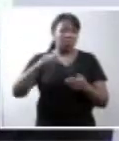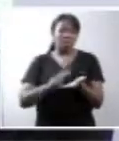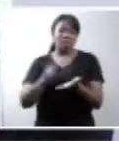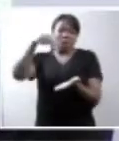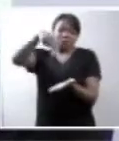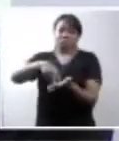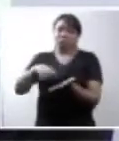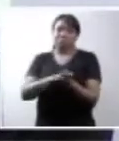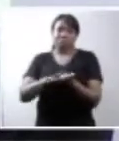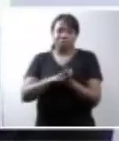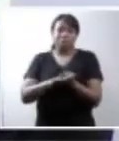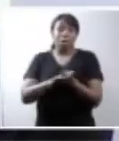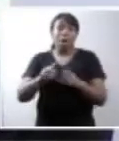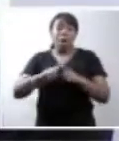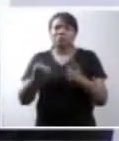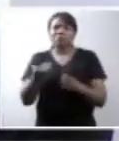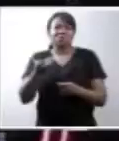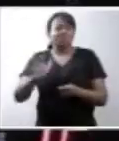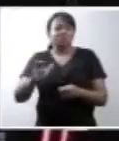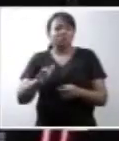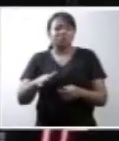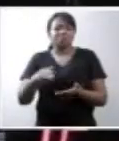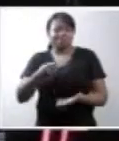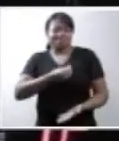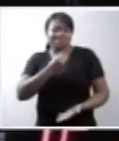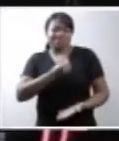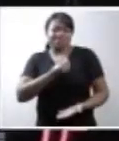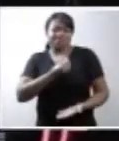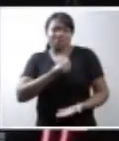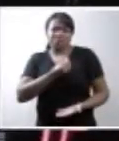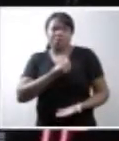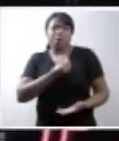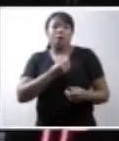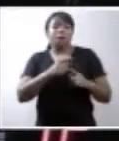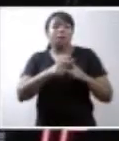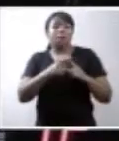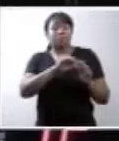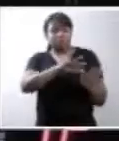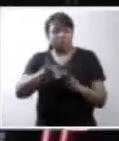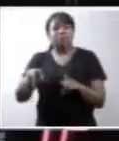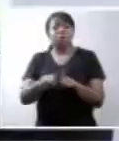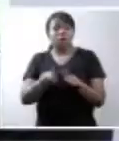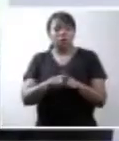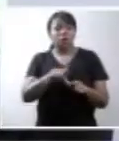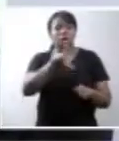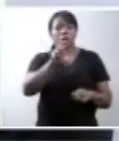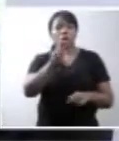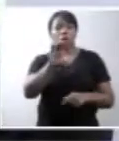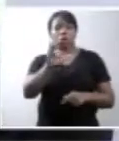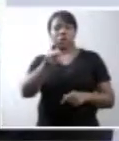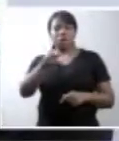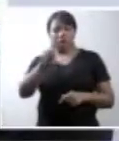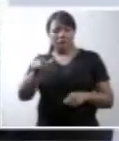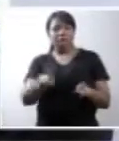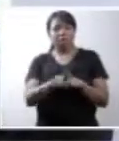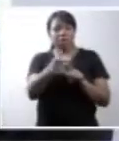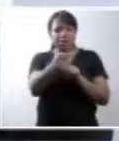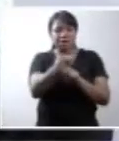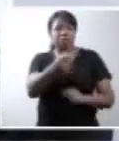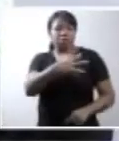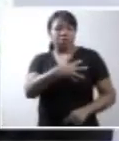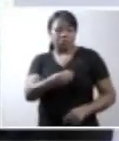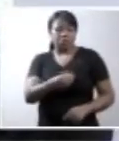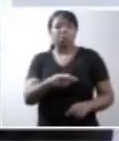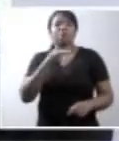levantava. Era como se eu não quisesse mais viver. Dulcinea, sete filhos, conta-nos sobre a recente